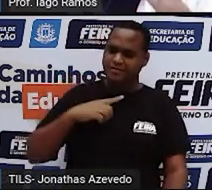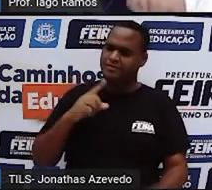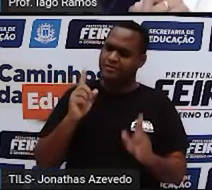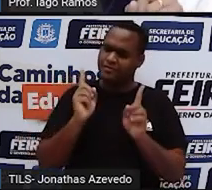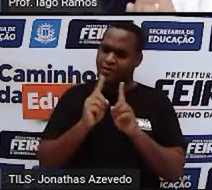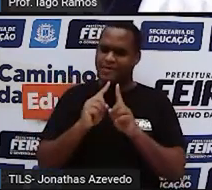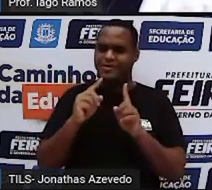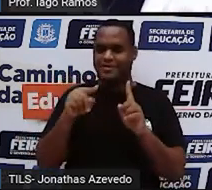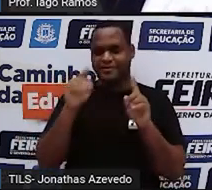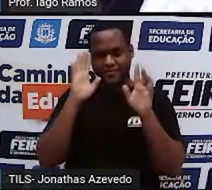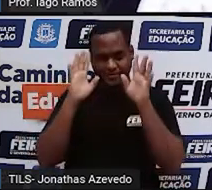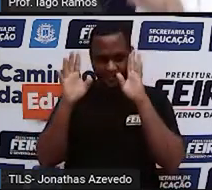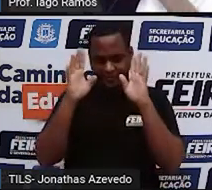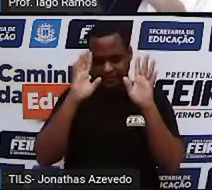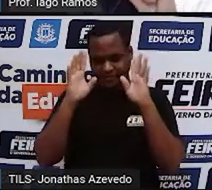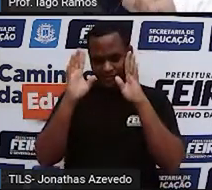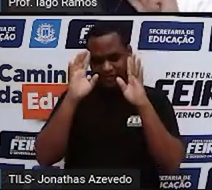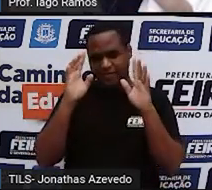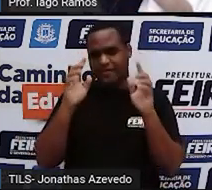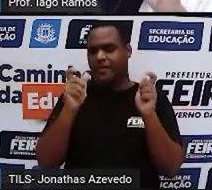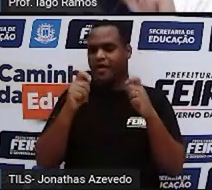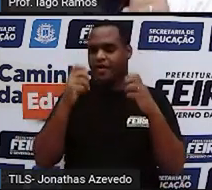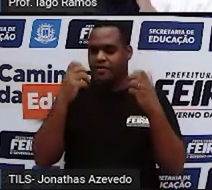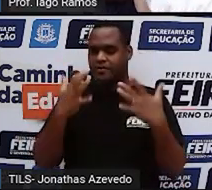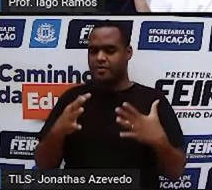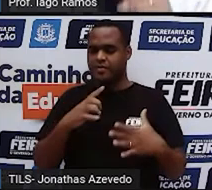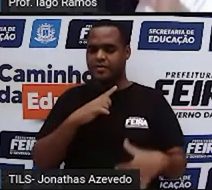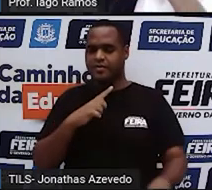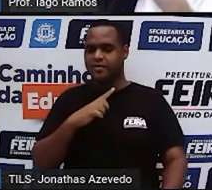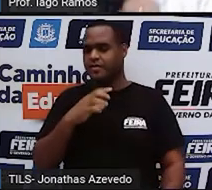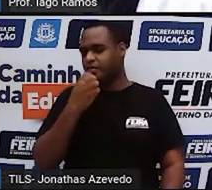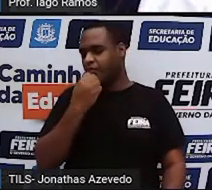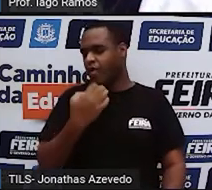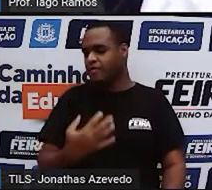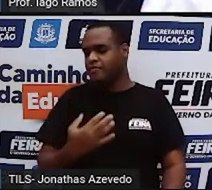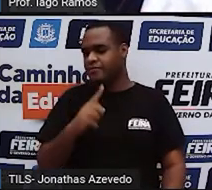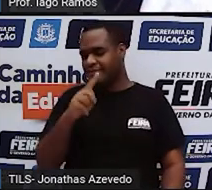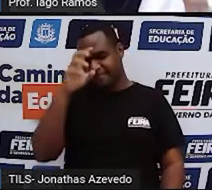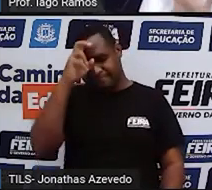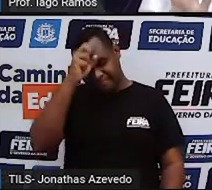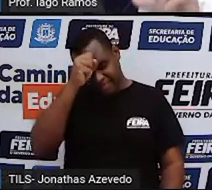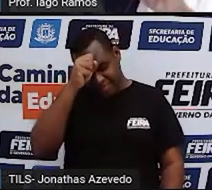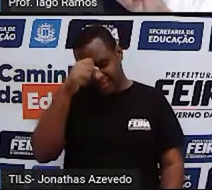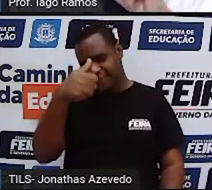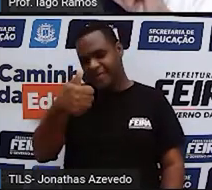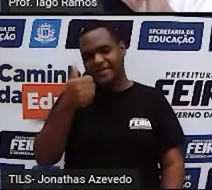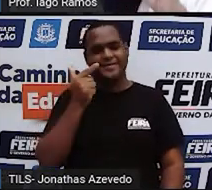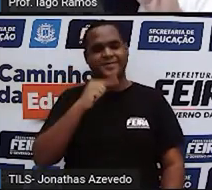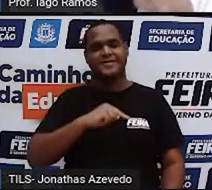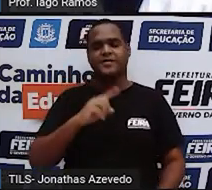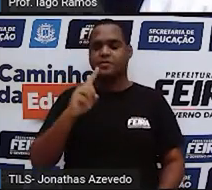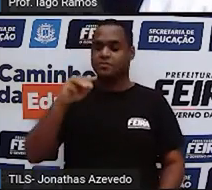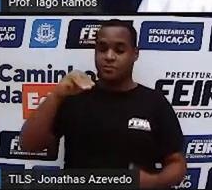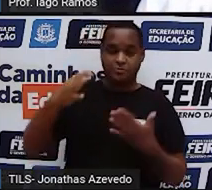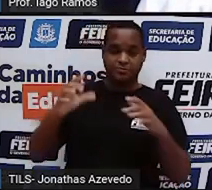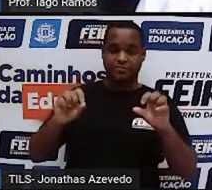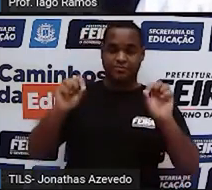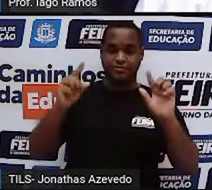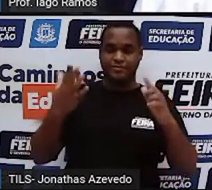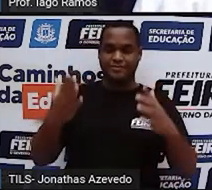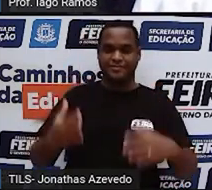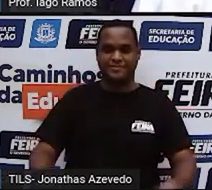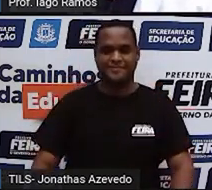para o seu cérebro descansar, mas isso é um bom ganho para você aprender. Certo? Um minuto. Vai aparecer na tela.